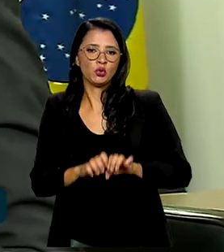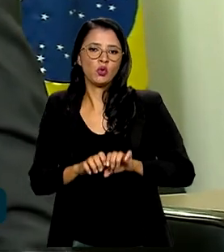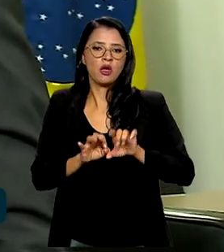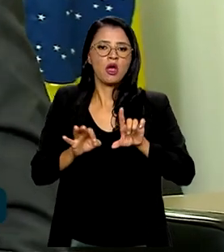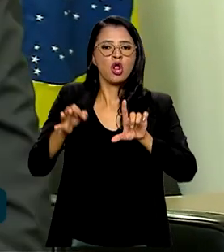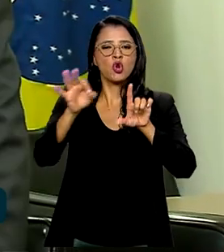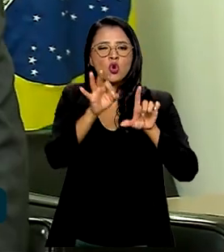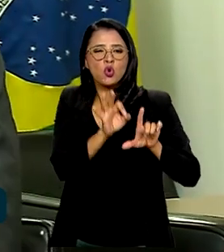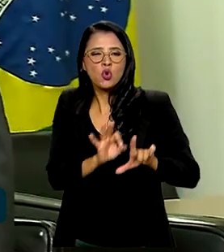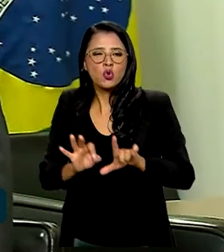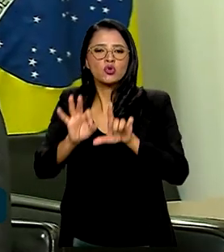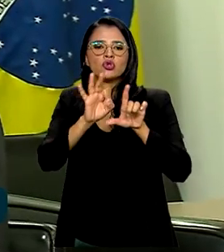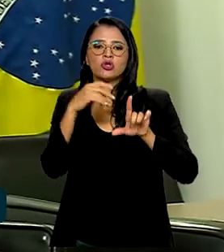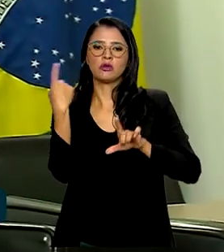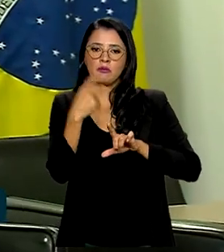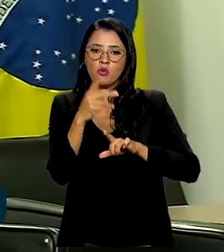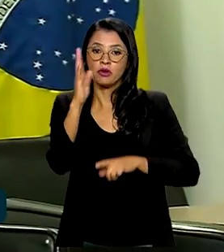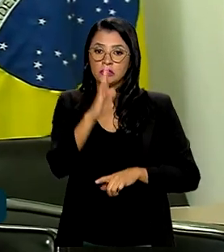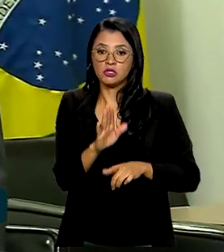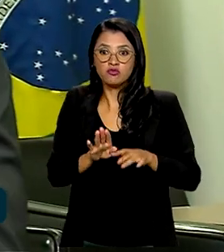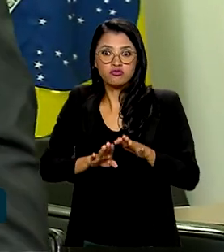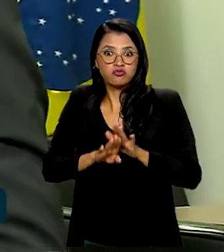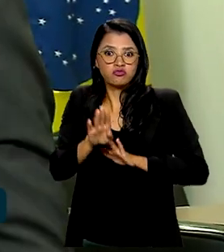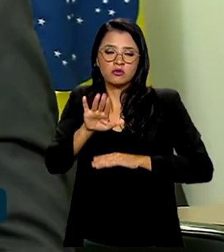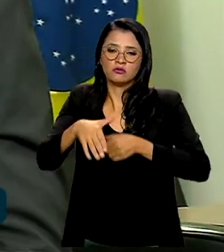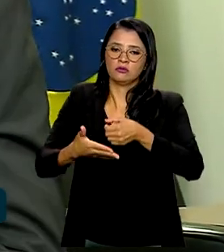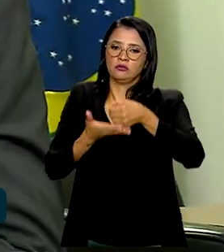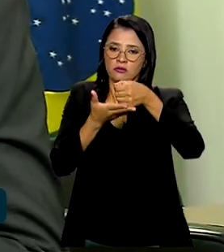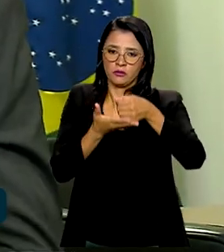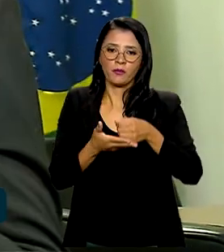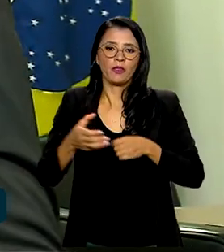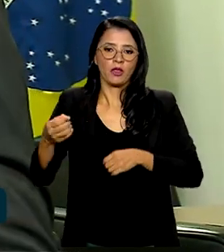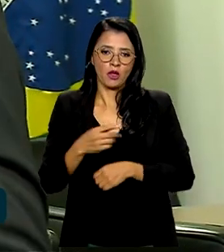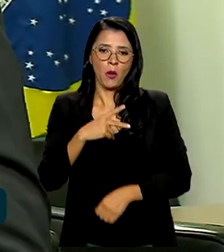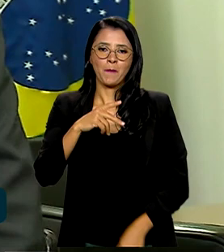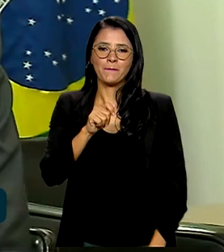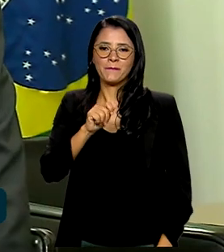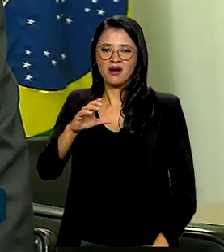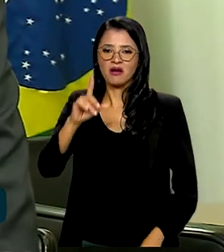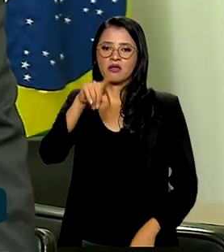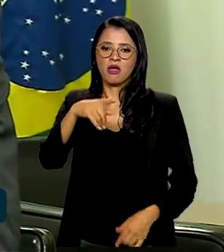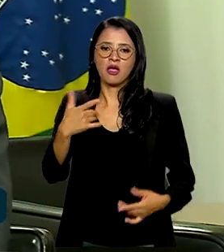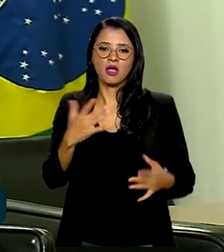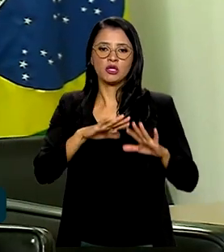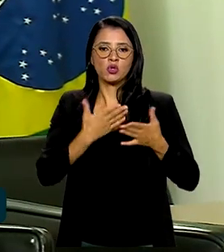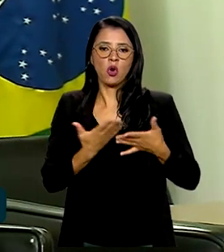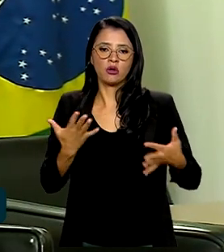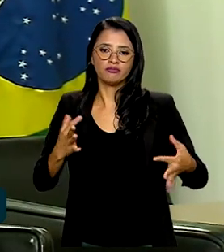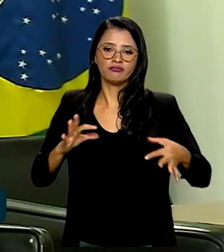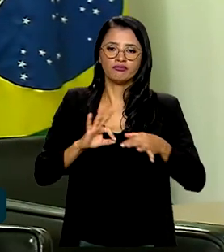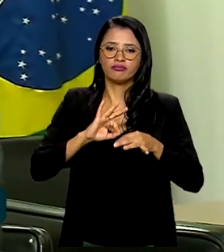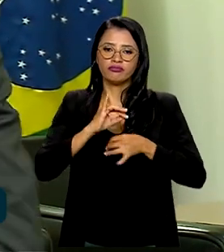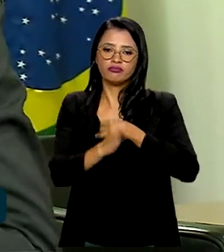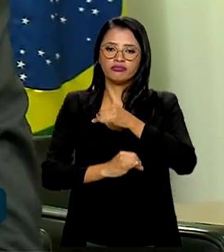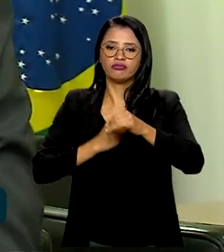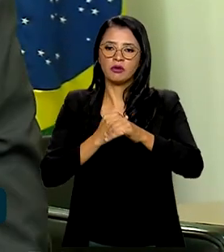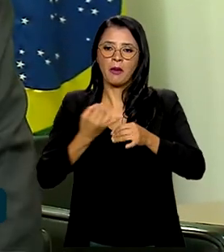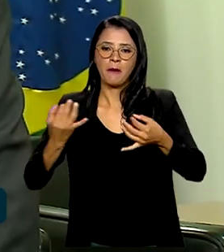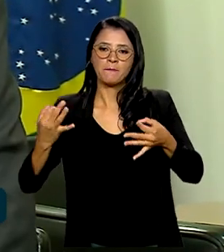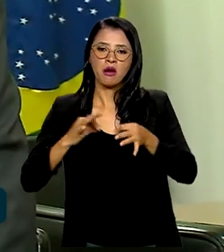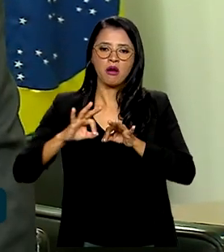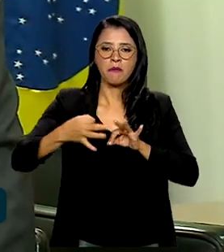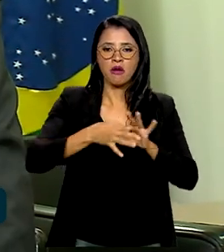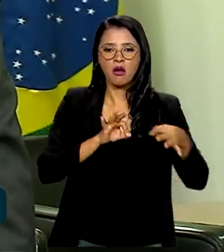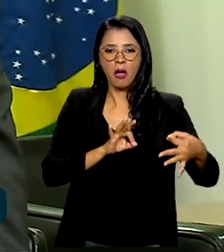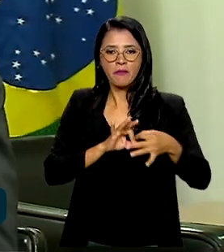Brasil poder crescer de forma sustentável, por exemplo, uma das ações do novo PAC é a conectividade nas escolas, levar a internet de banda larga para todas